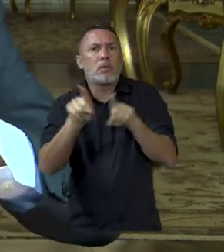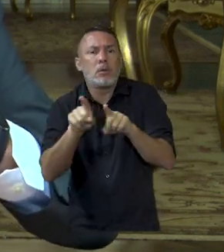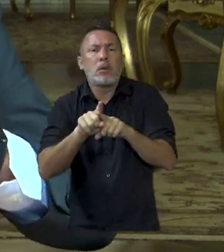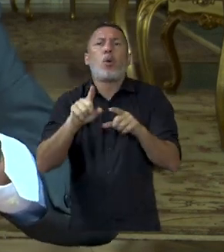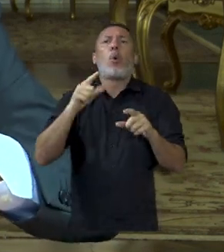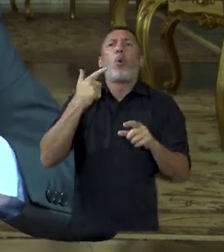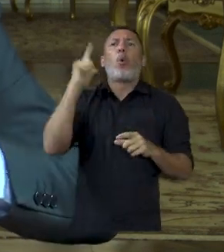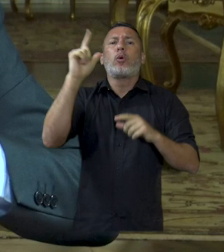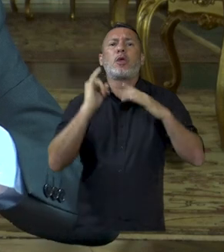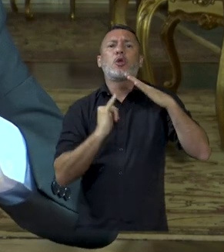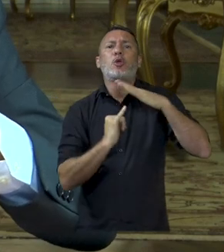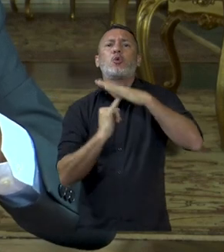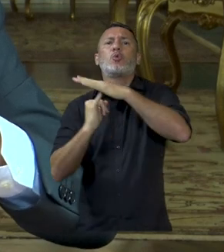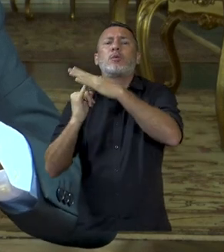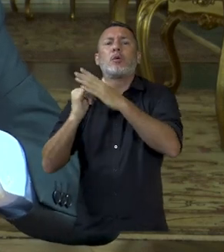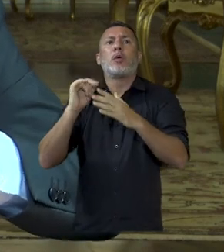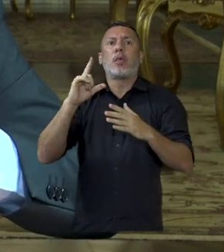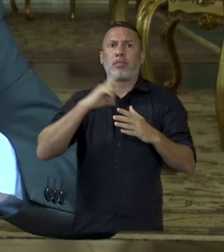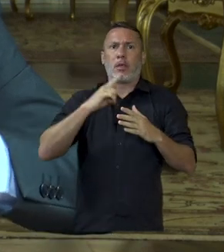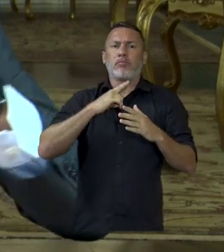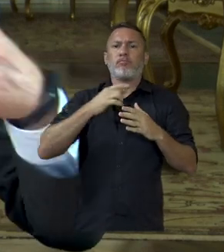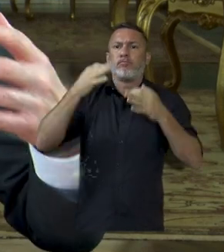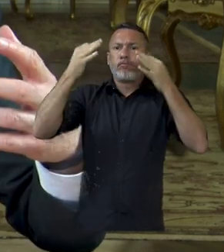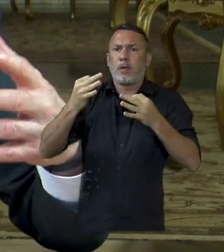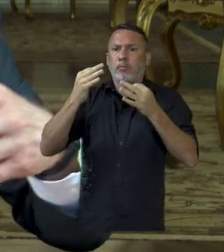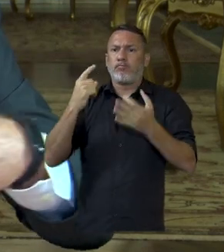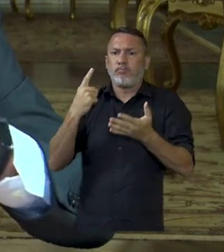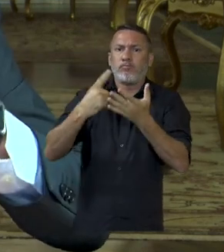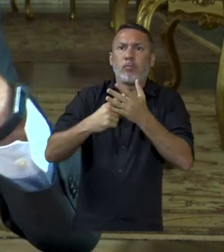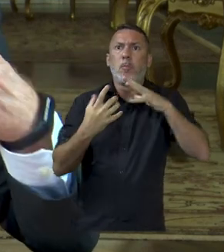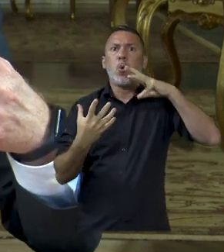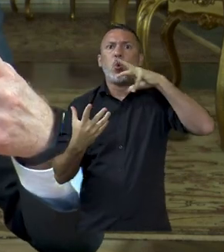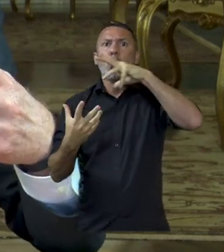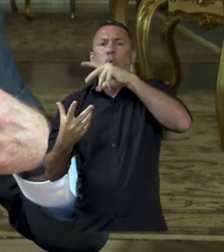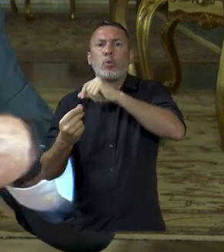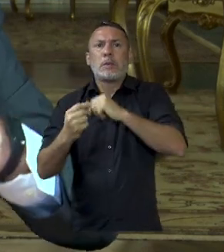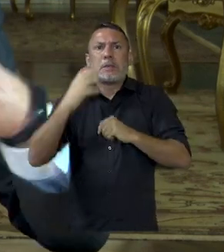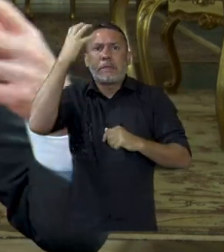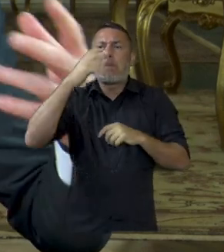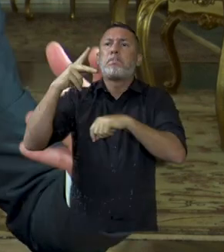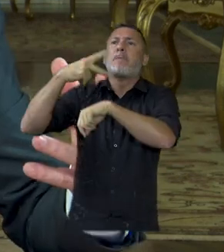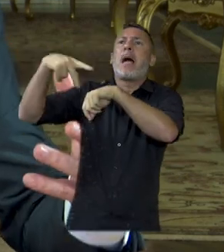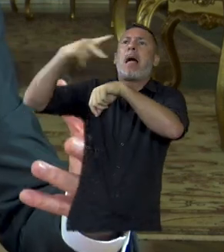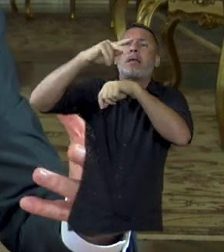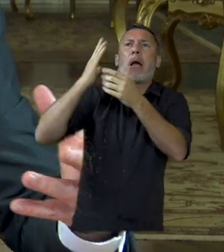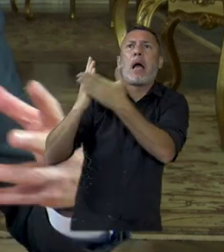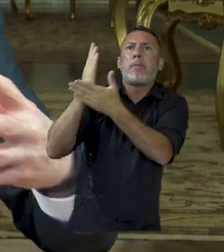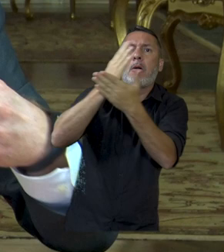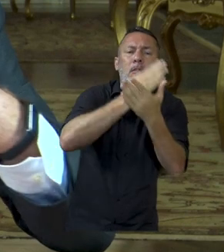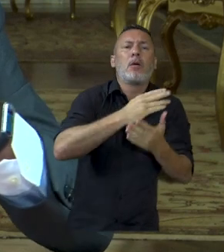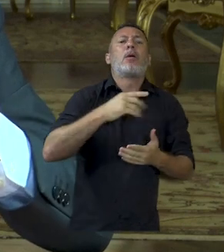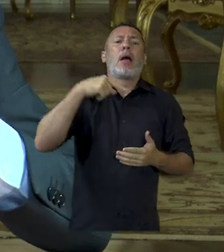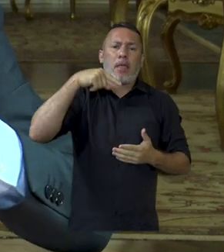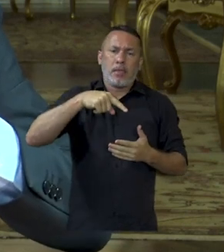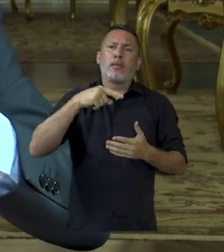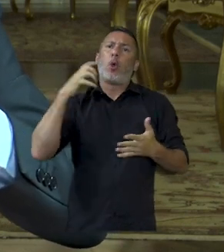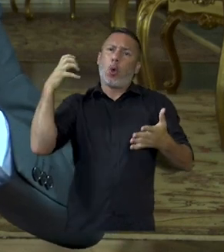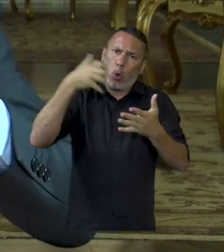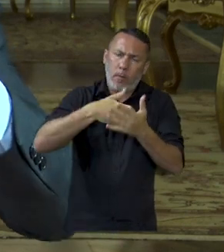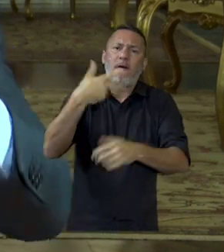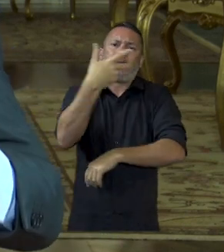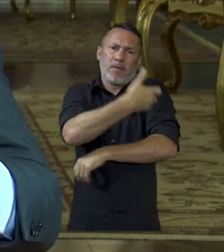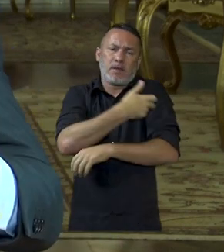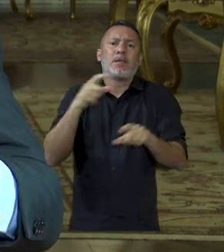tenha sido aprovada por uma outra instituição reconhecida internacionalmente de outro país, porque temos que ter